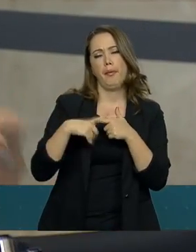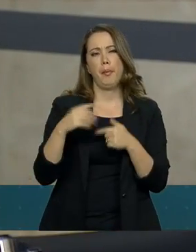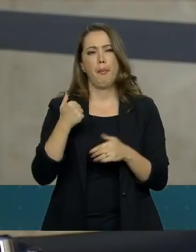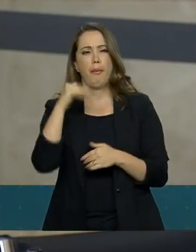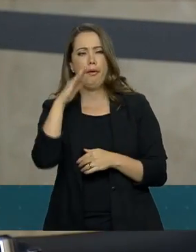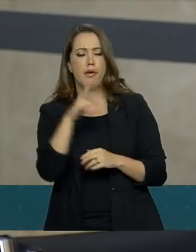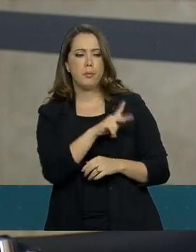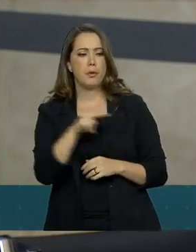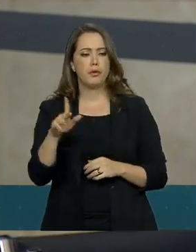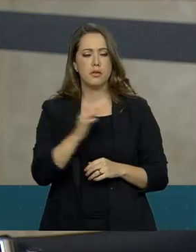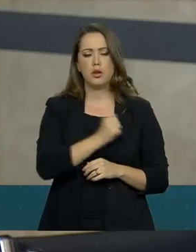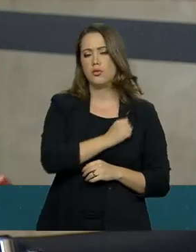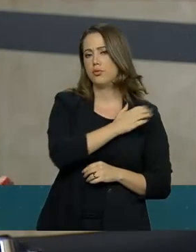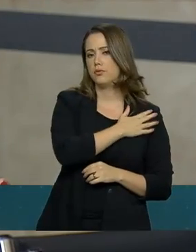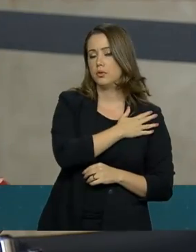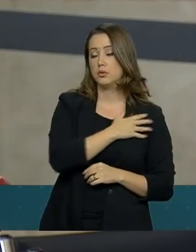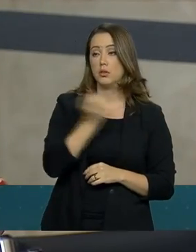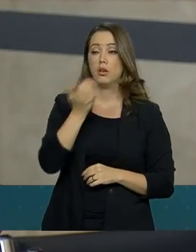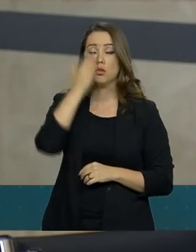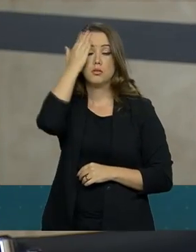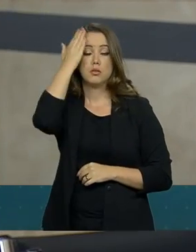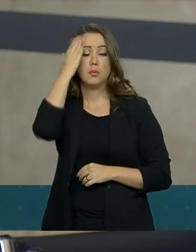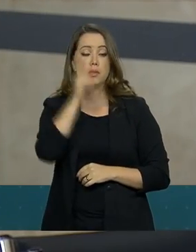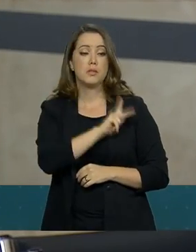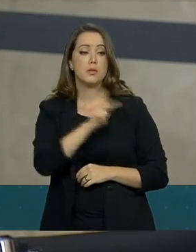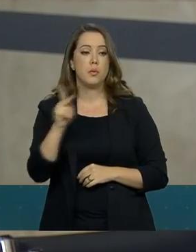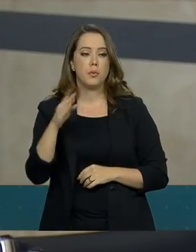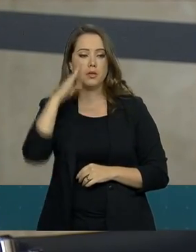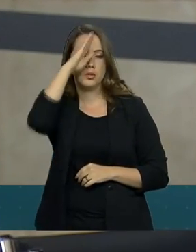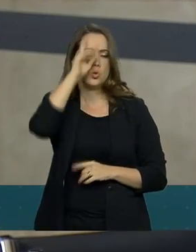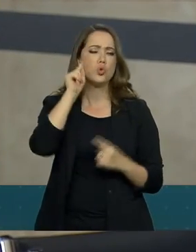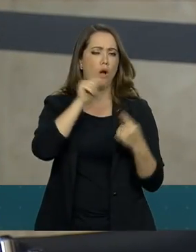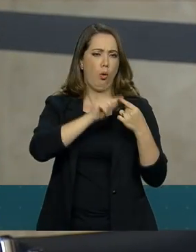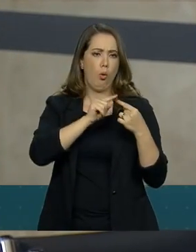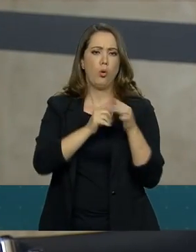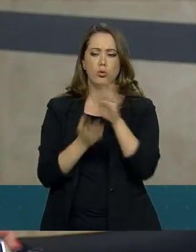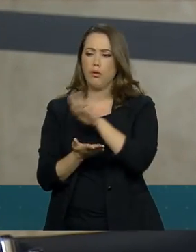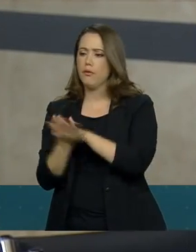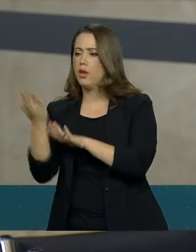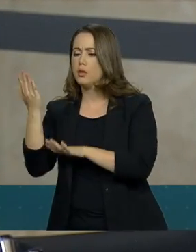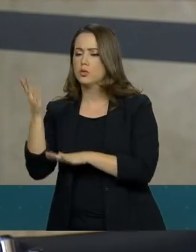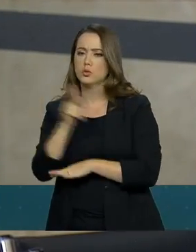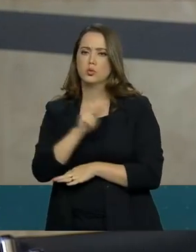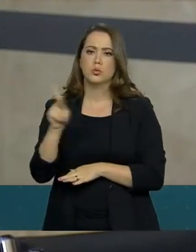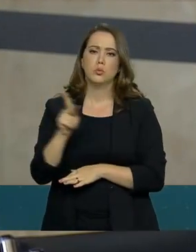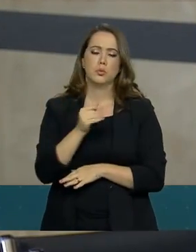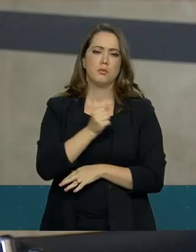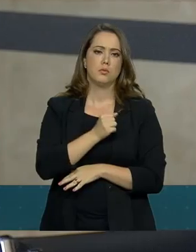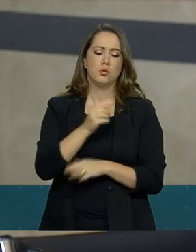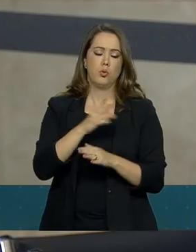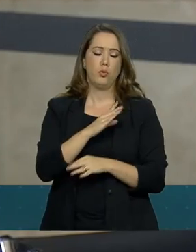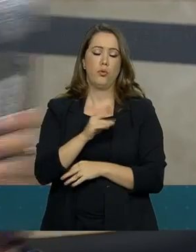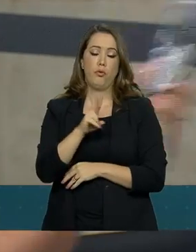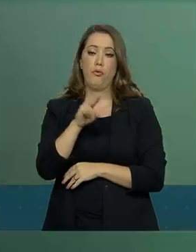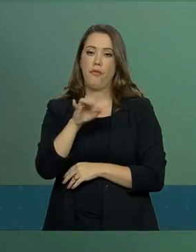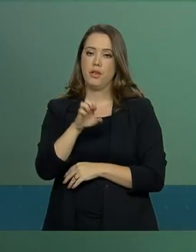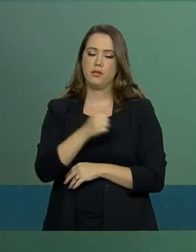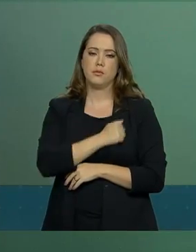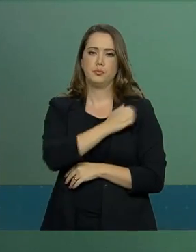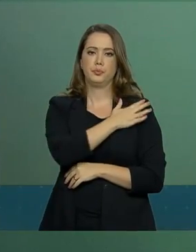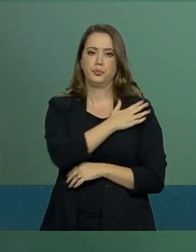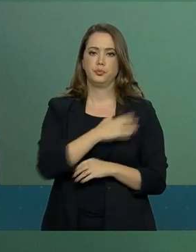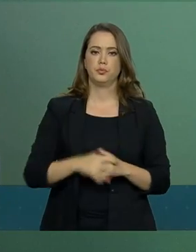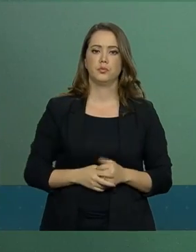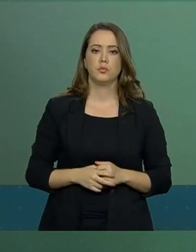vice. Queria saber se o apoia essa ida do vice-presidente Mourão para a China nesse período de dez dias aí. Obrigada. A viagem